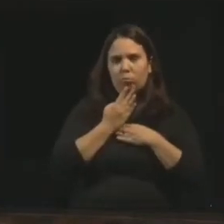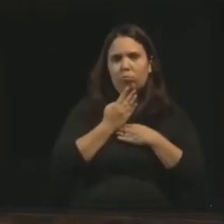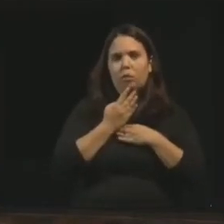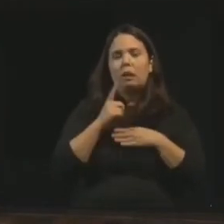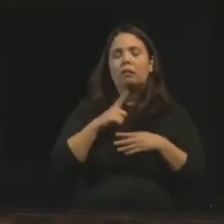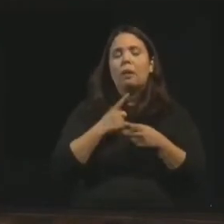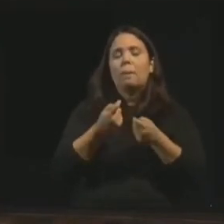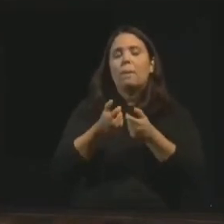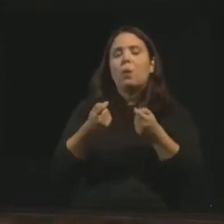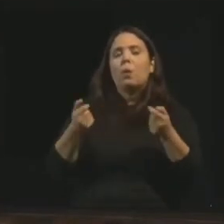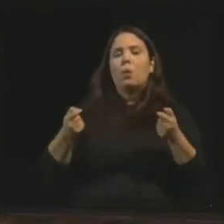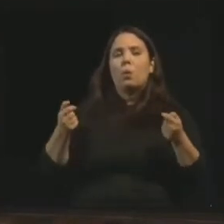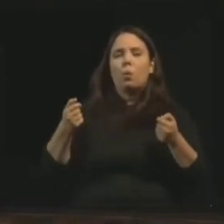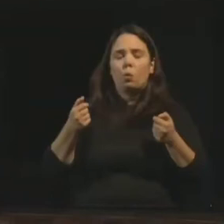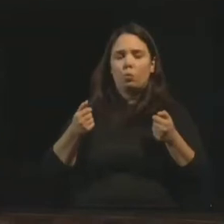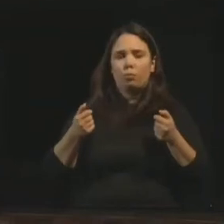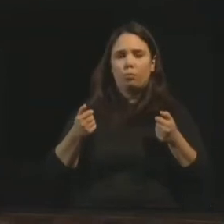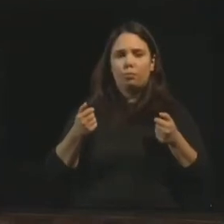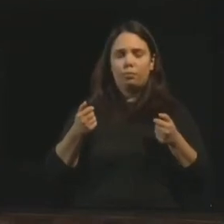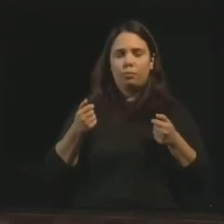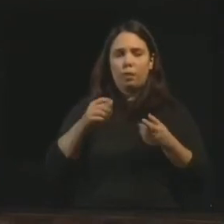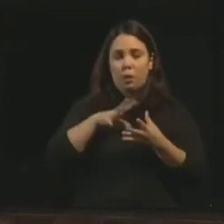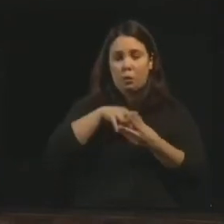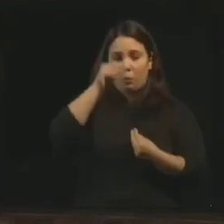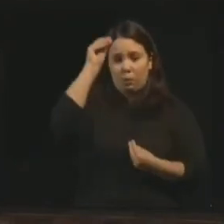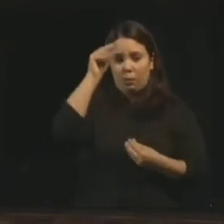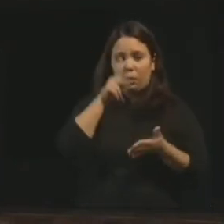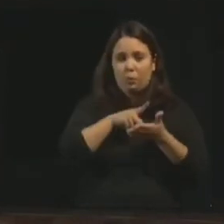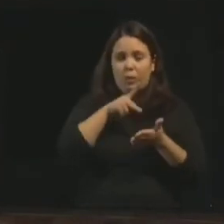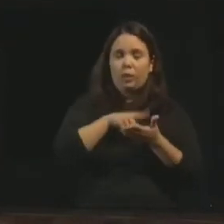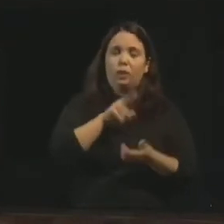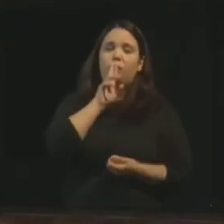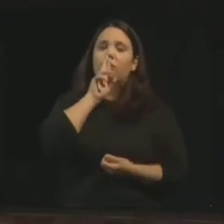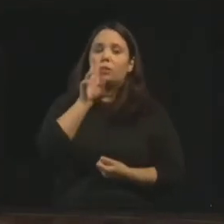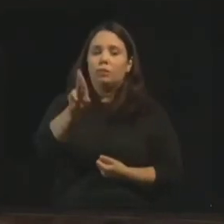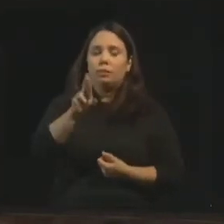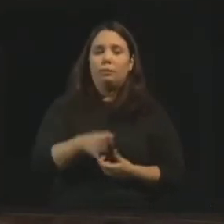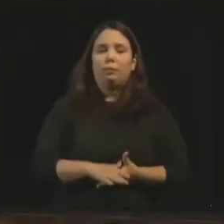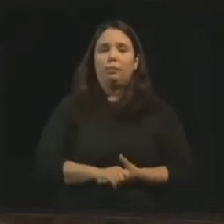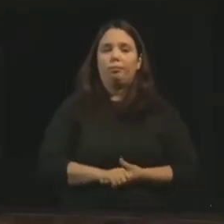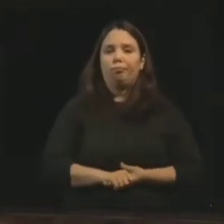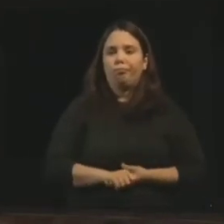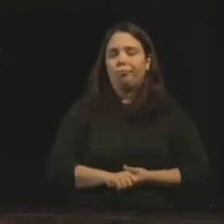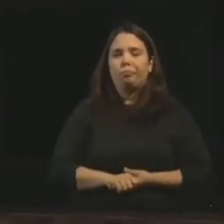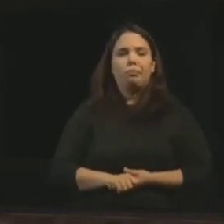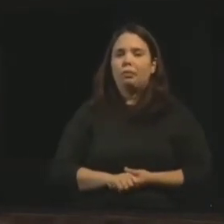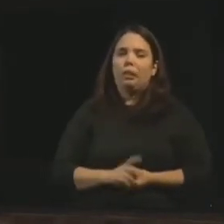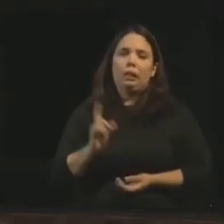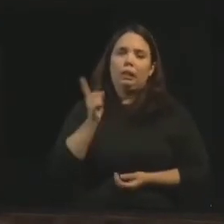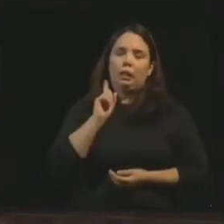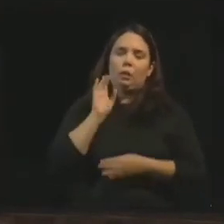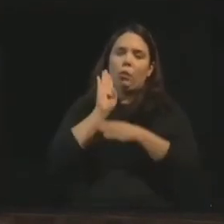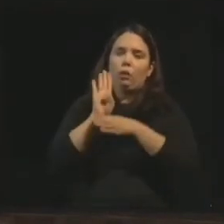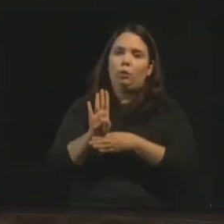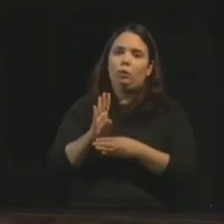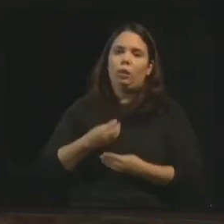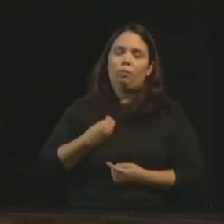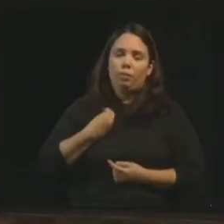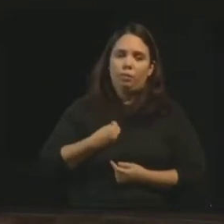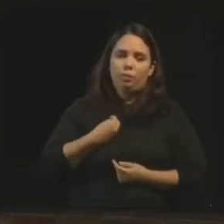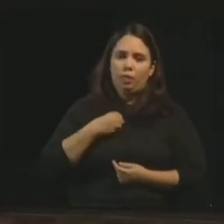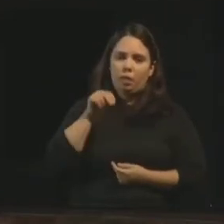poucos recursos. E o Espírito Verdade vai lhe dizer, não te ajudar a viver seria